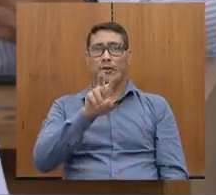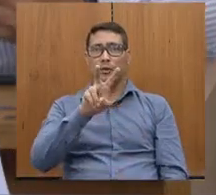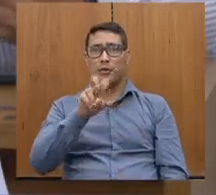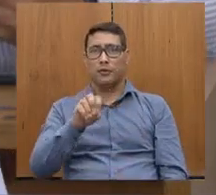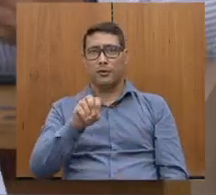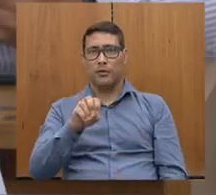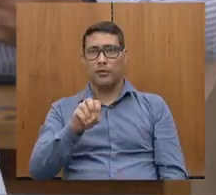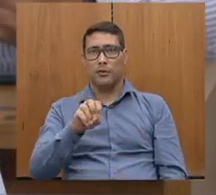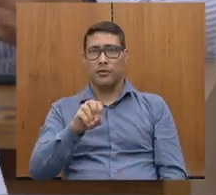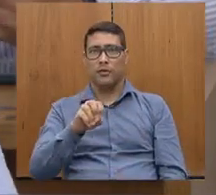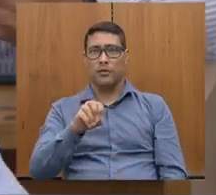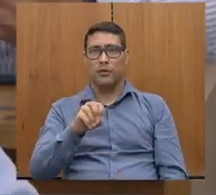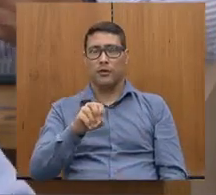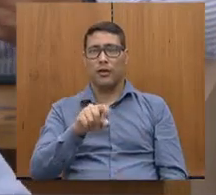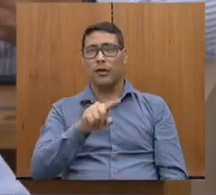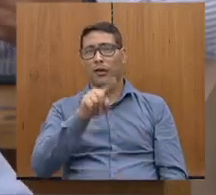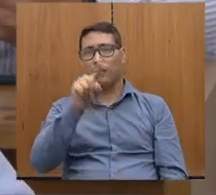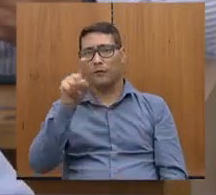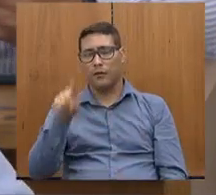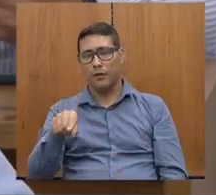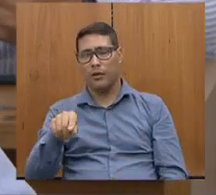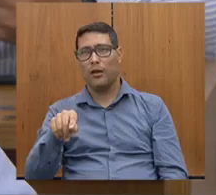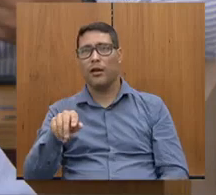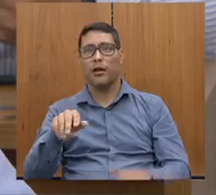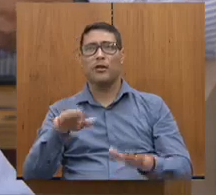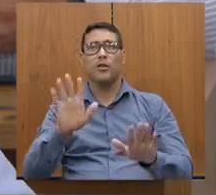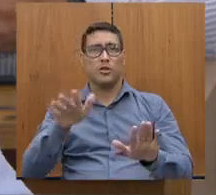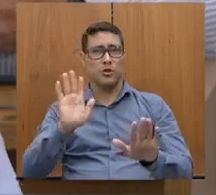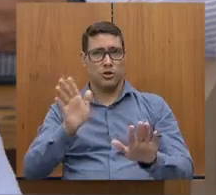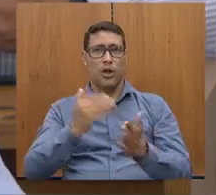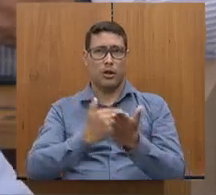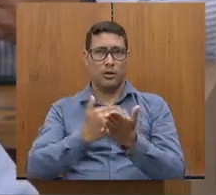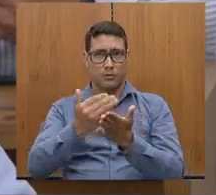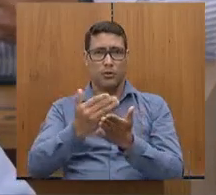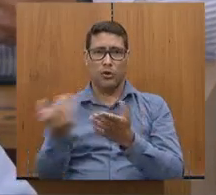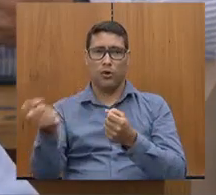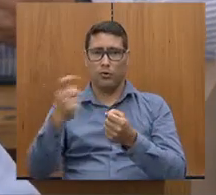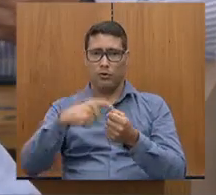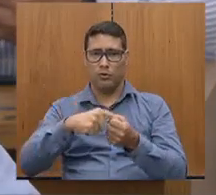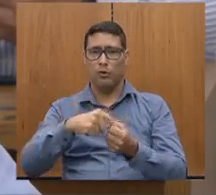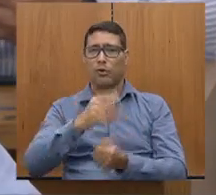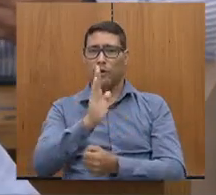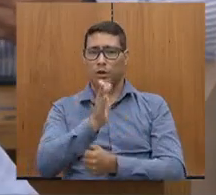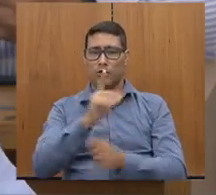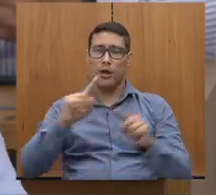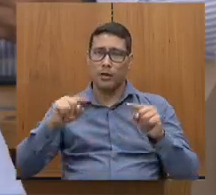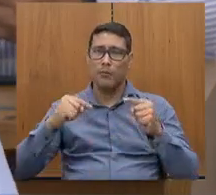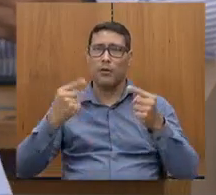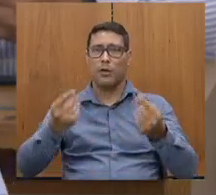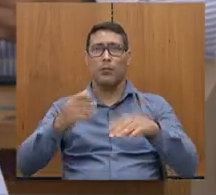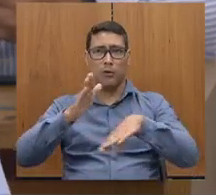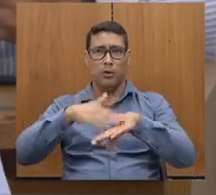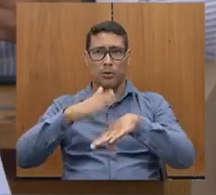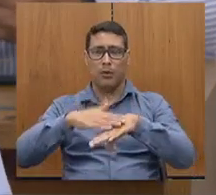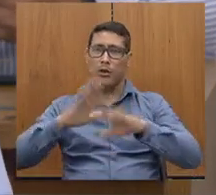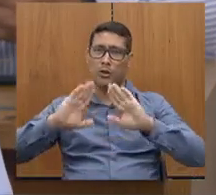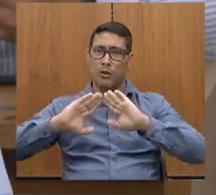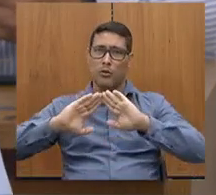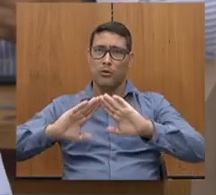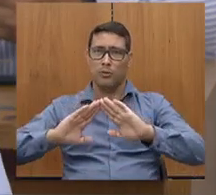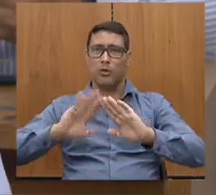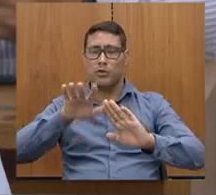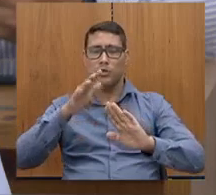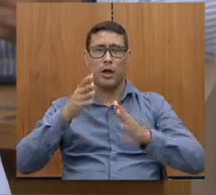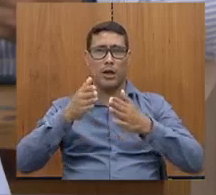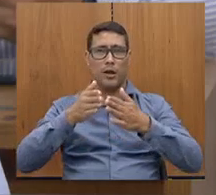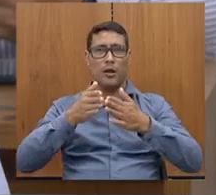Aparentemente, a mobilização voltou já lá, viu, deputado? Depois da sua cobrança. gente já pediu as fotos aqui,